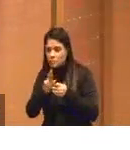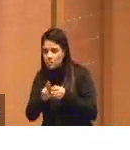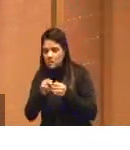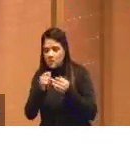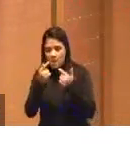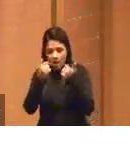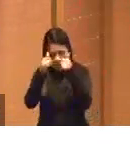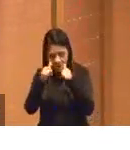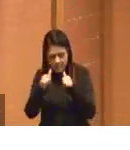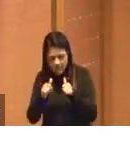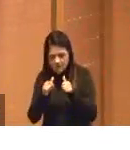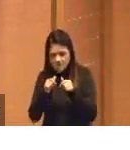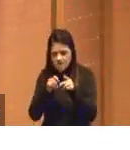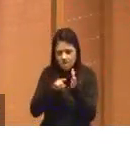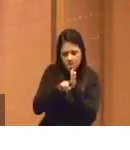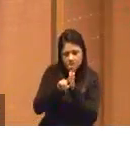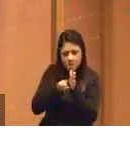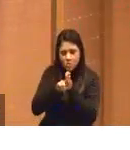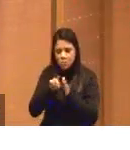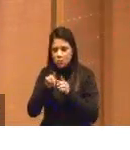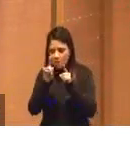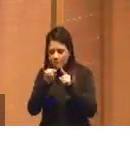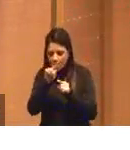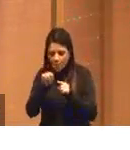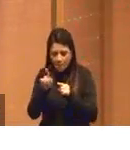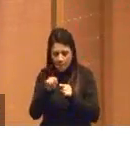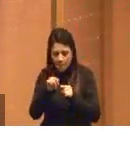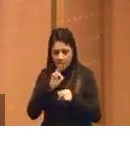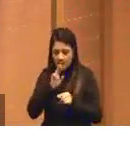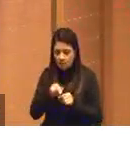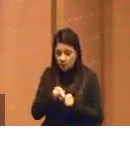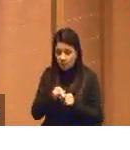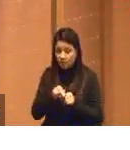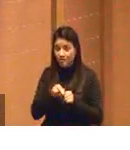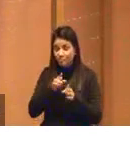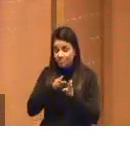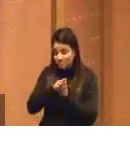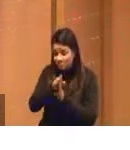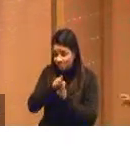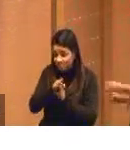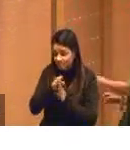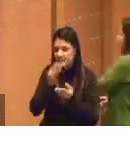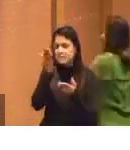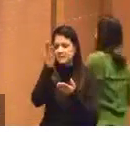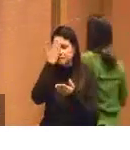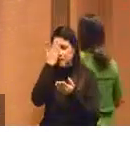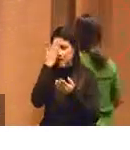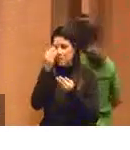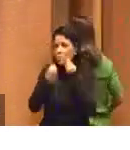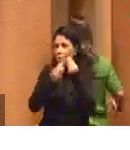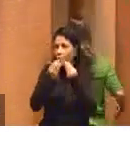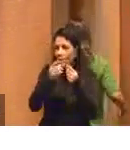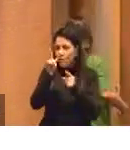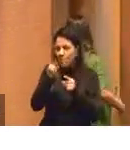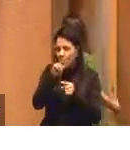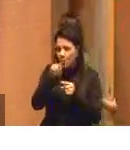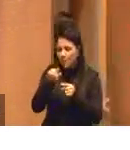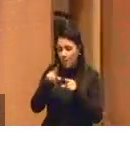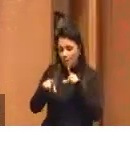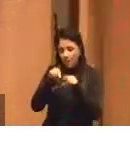uma das alternativas. Quando você dá essa instrução, que todos nós sabemos como se responde uma questão de múltipla escolha,